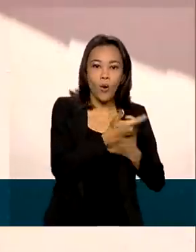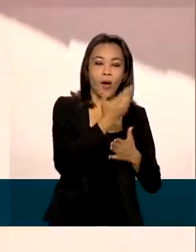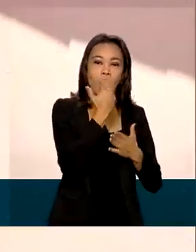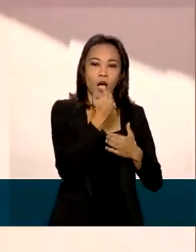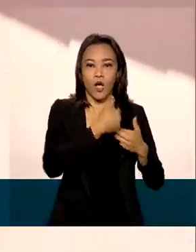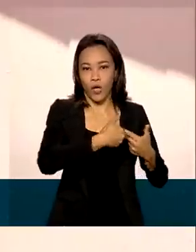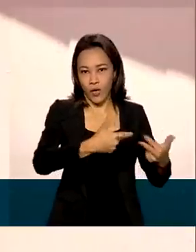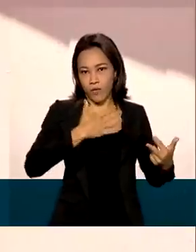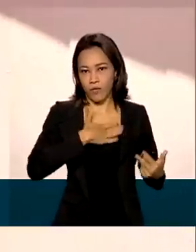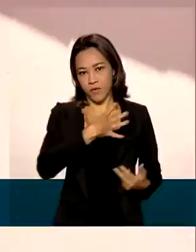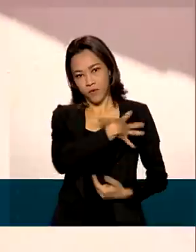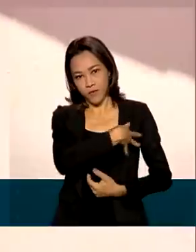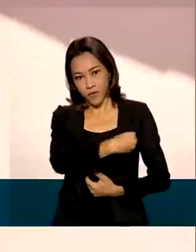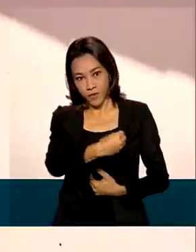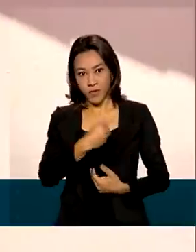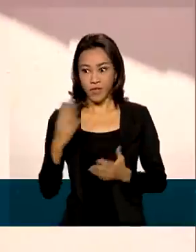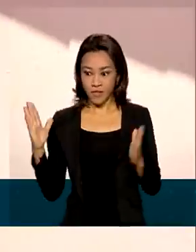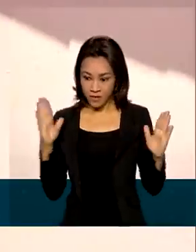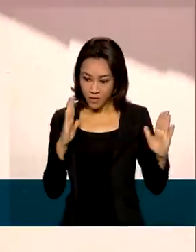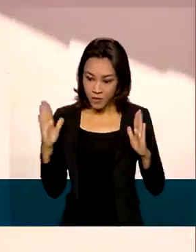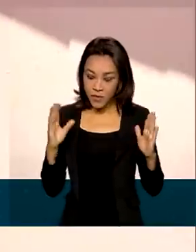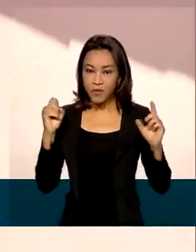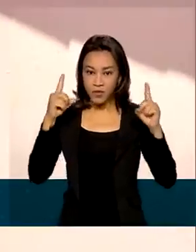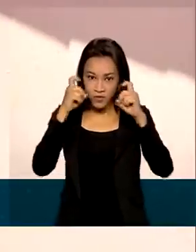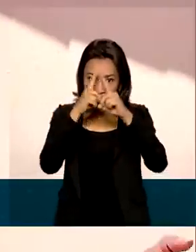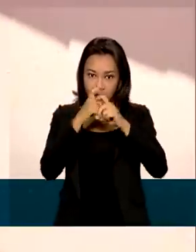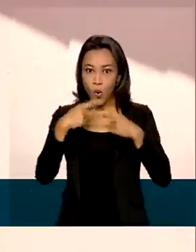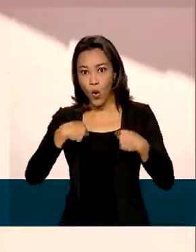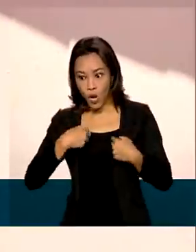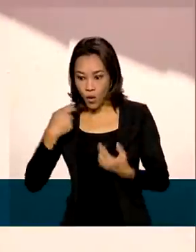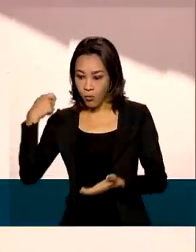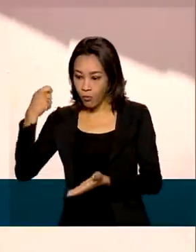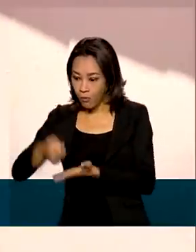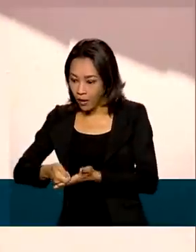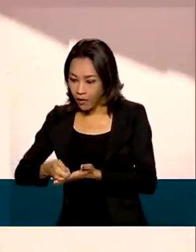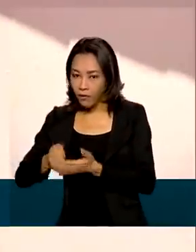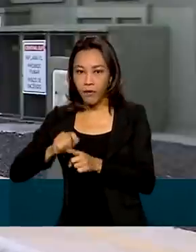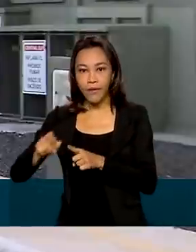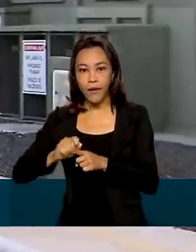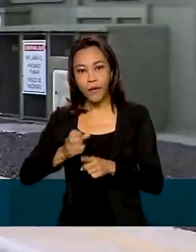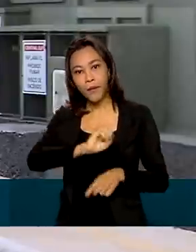filhos, que a gente está em um tempo hoje, que ou eu como ou eu pago aluguel.